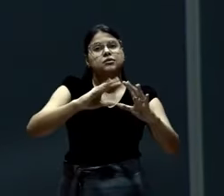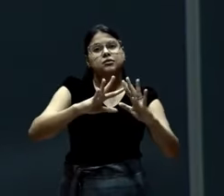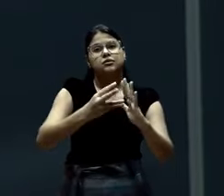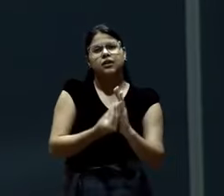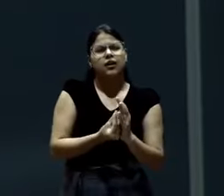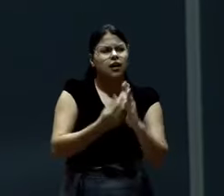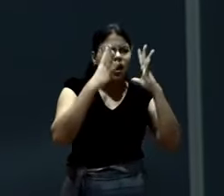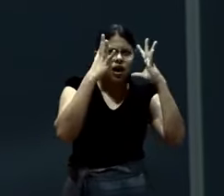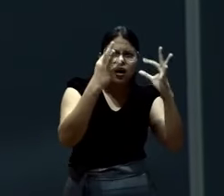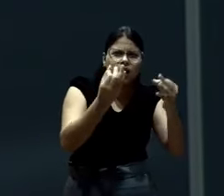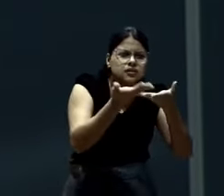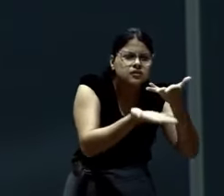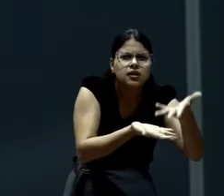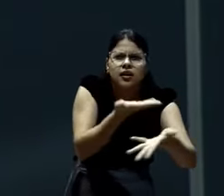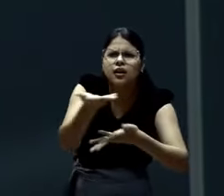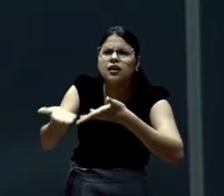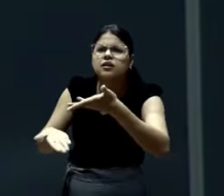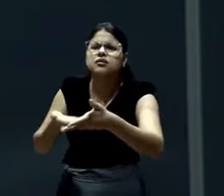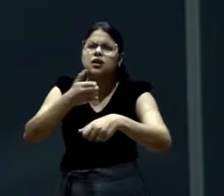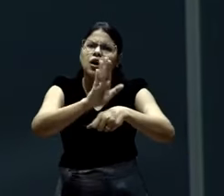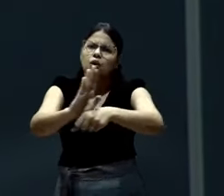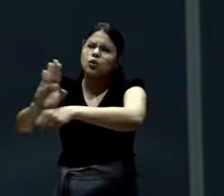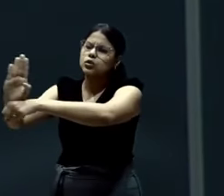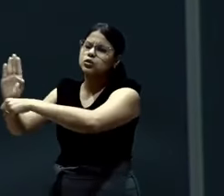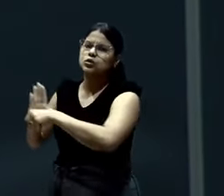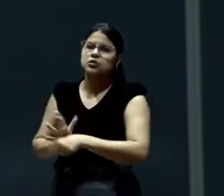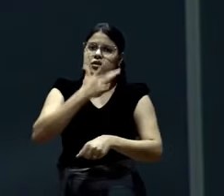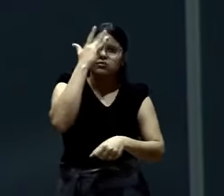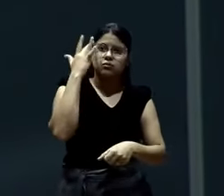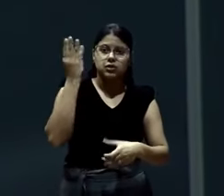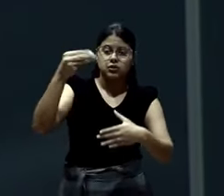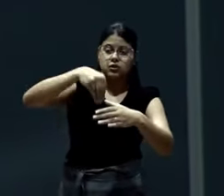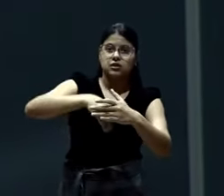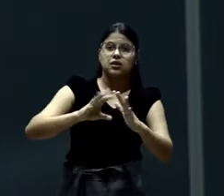Dê atenção. Para esses que estão. Dentro.